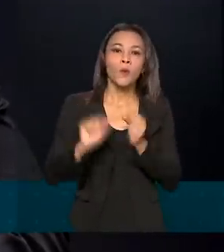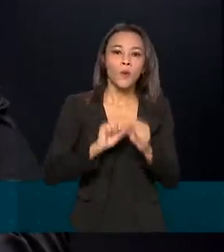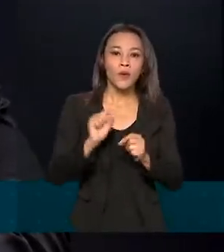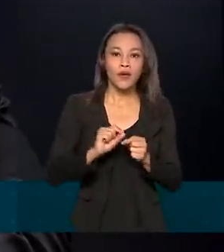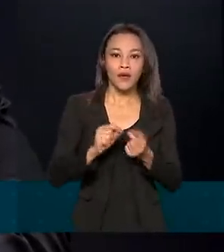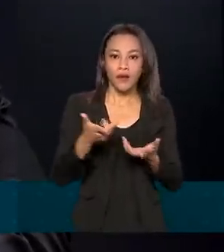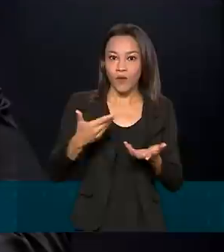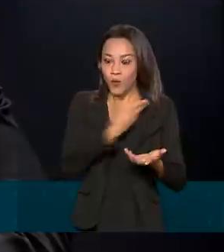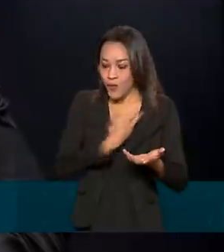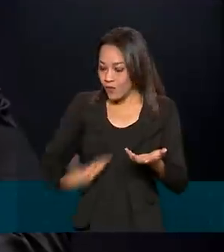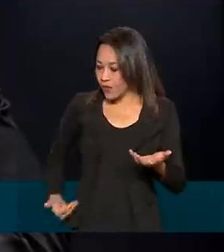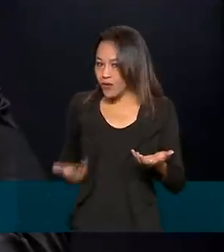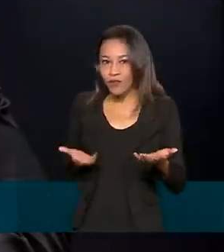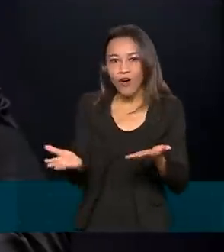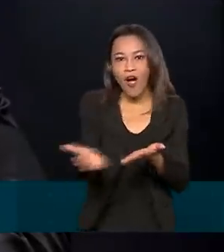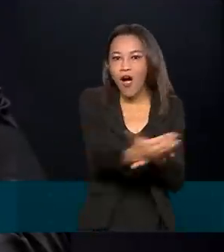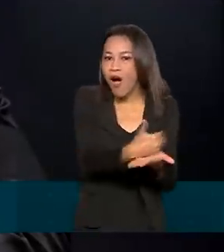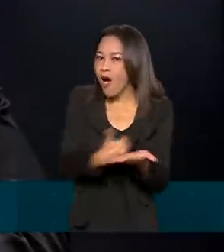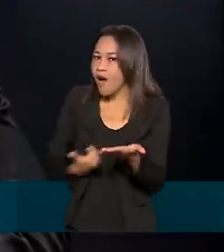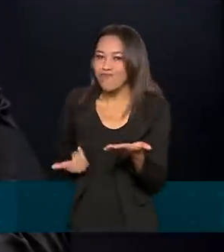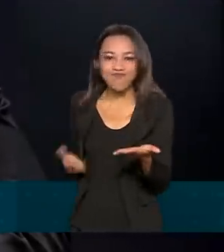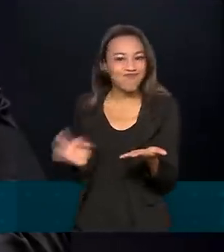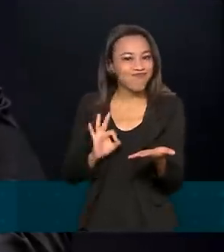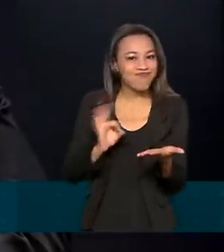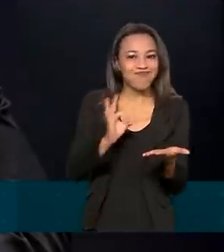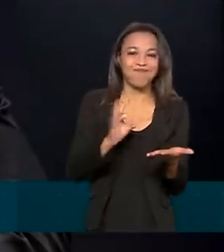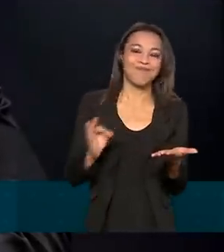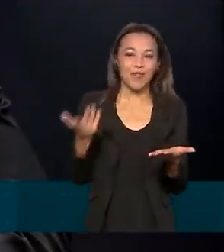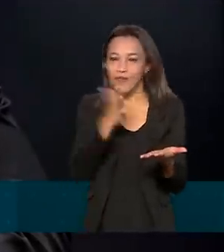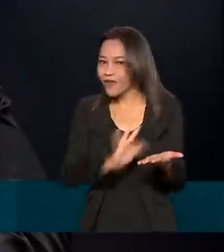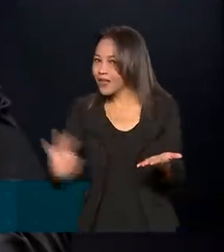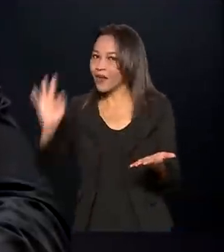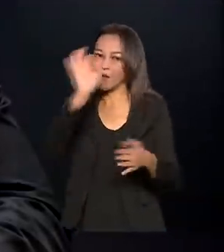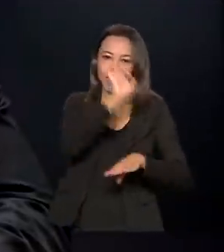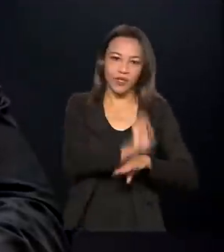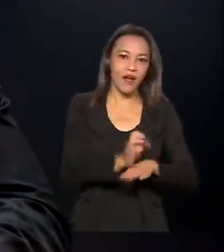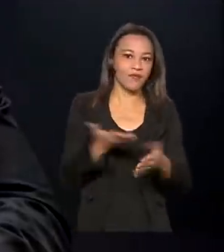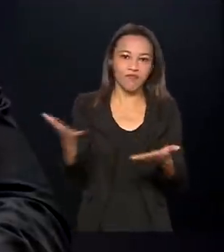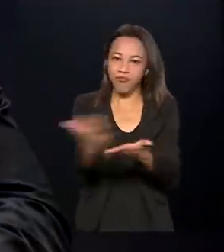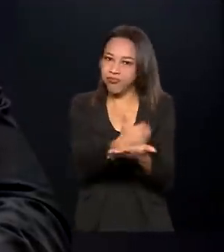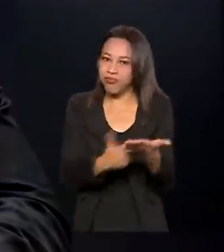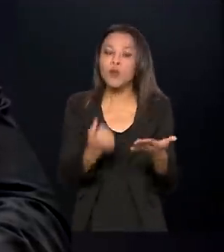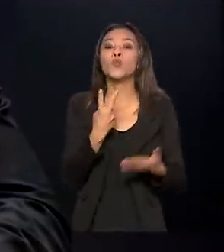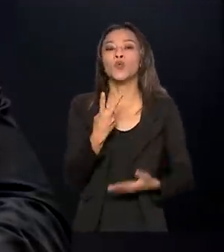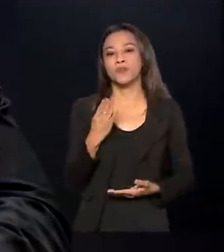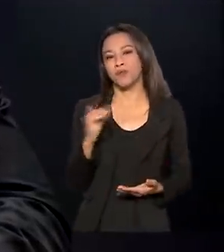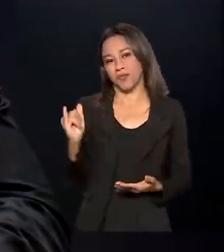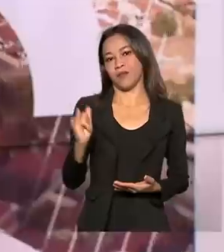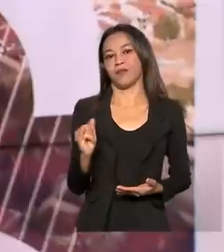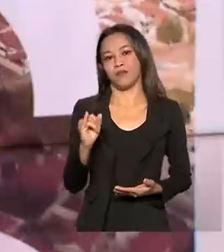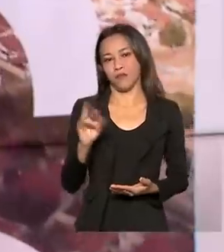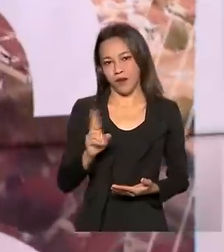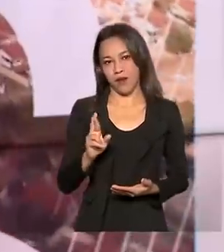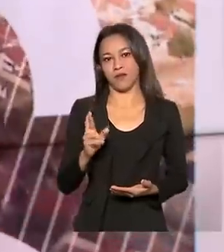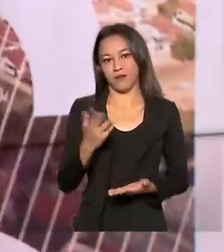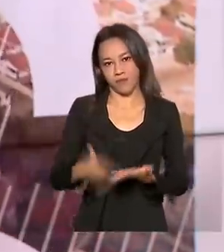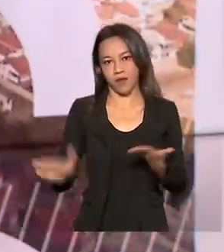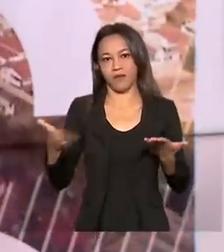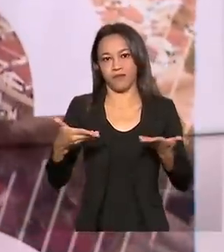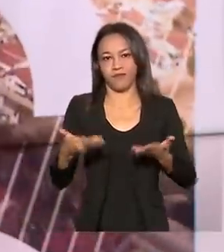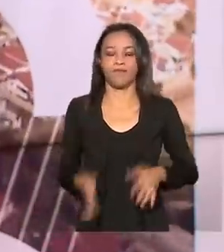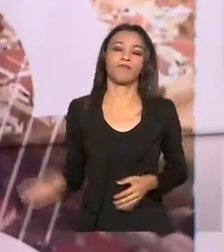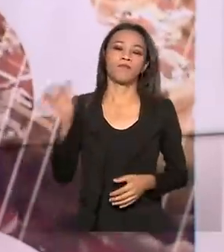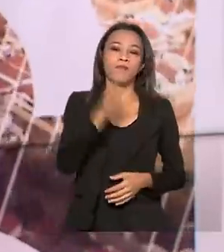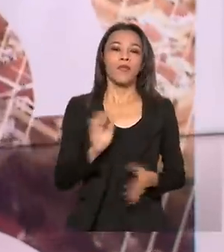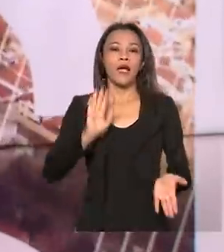recolhido em termos de impostos para o governo, tanto federal quanto estadual, gira em torno de 2 bilhões de reais. Até